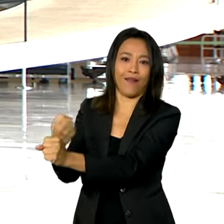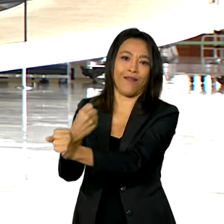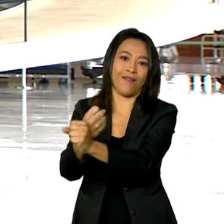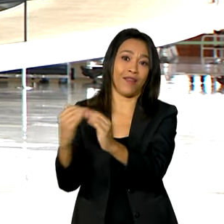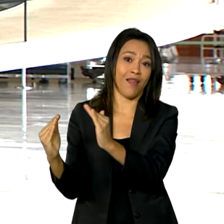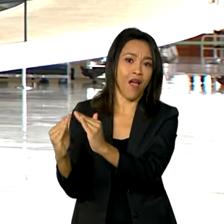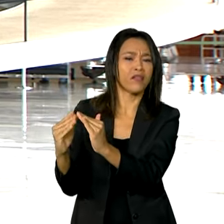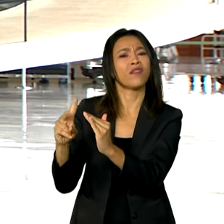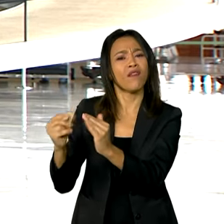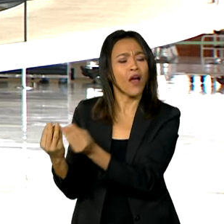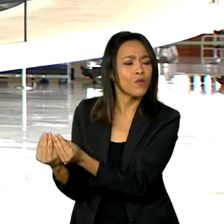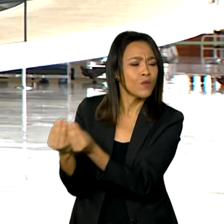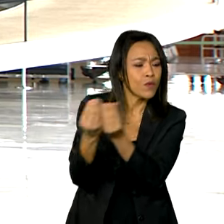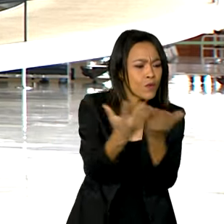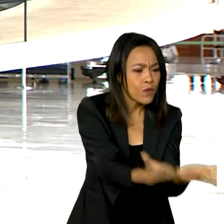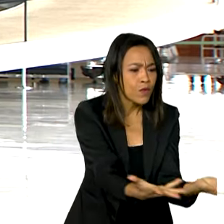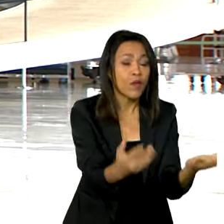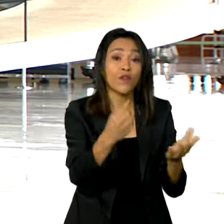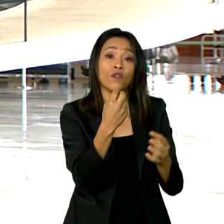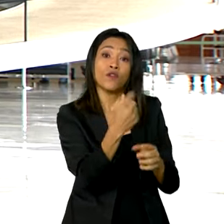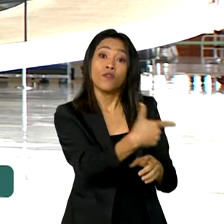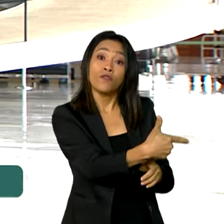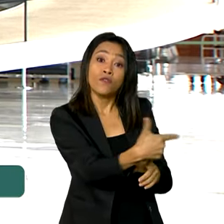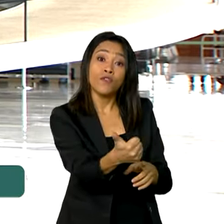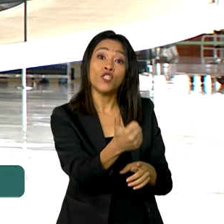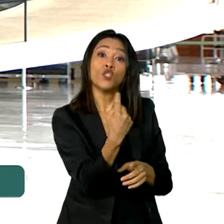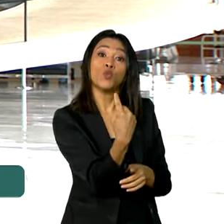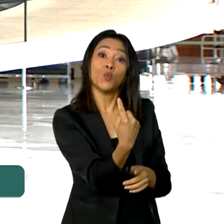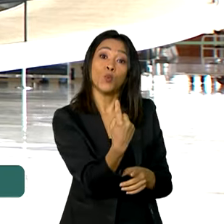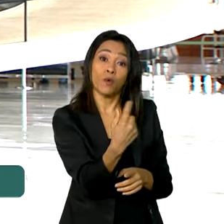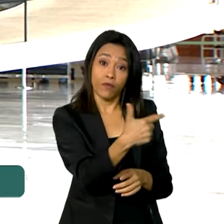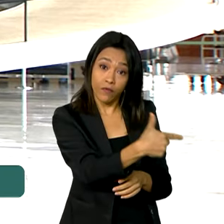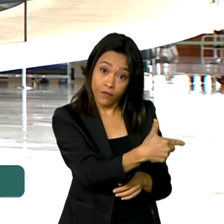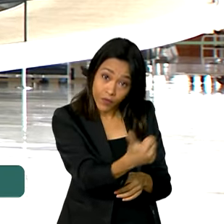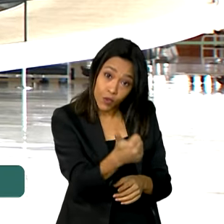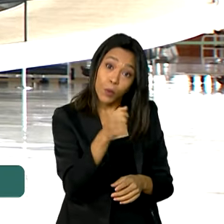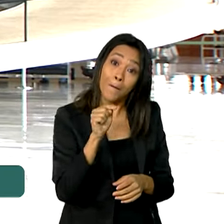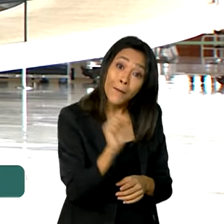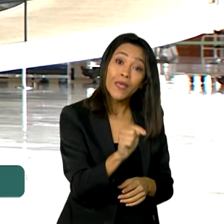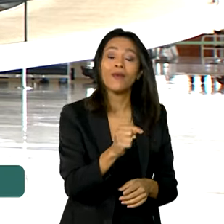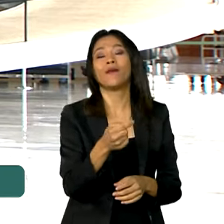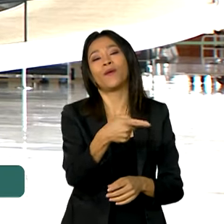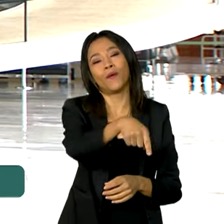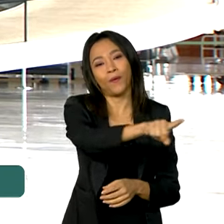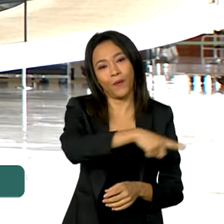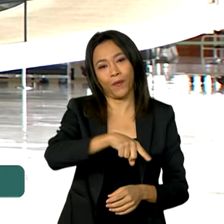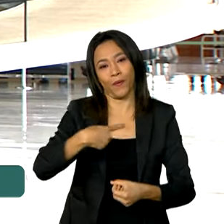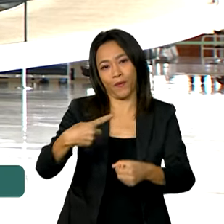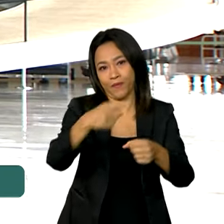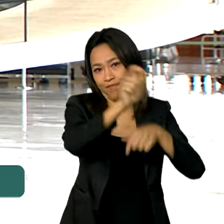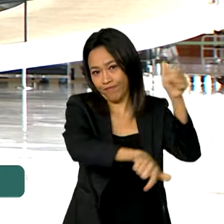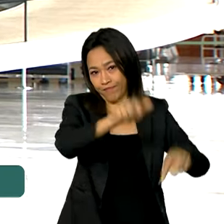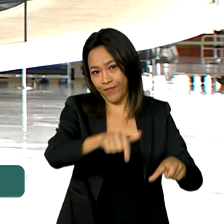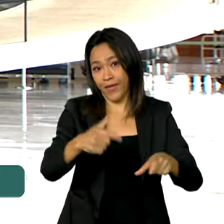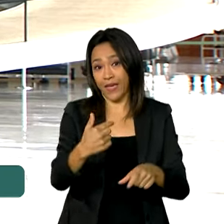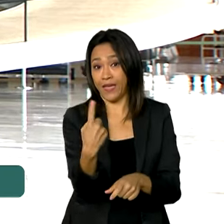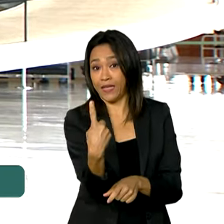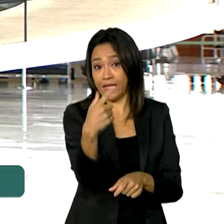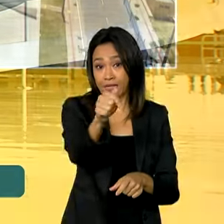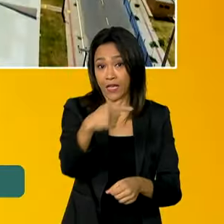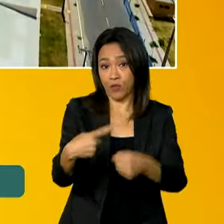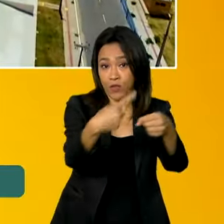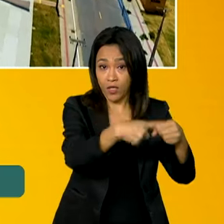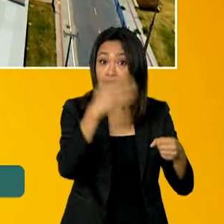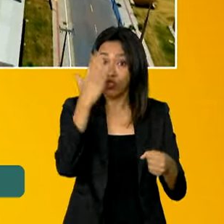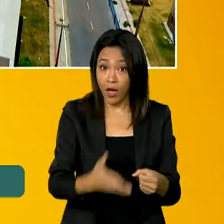que vão atender mais de 21 mil brasileiros em 17 municípios. A autorização está publicada no Diário